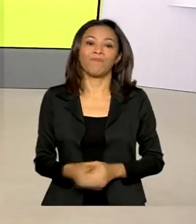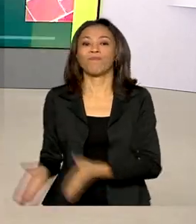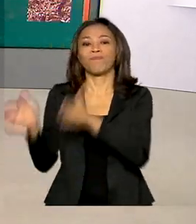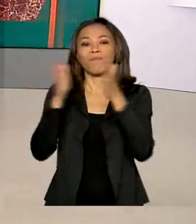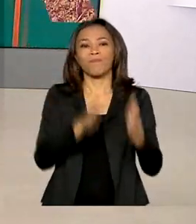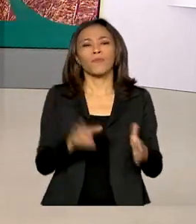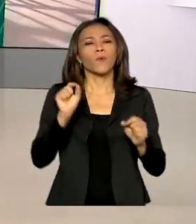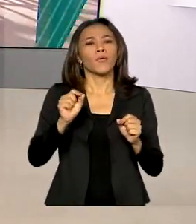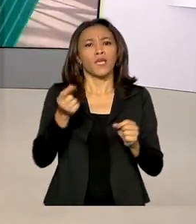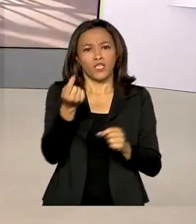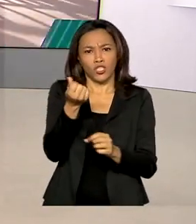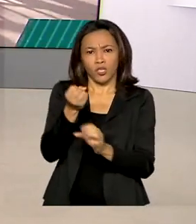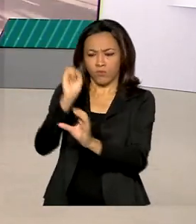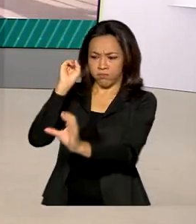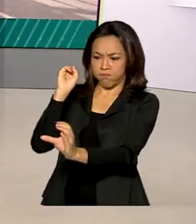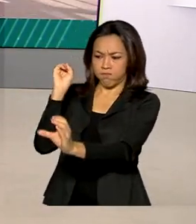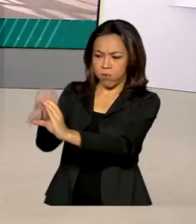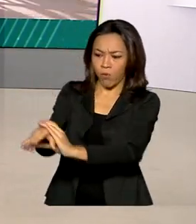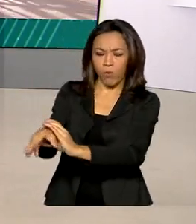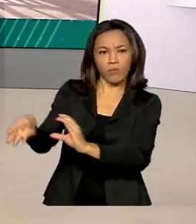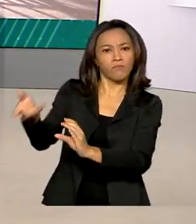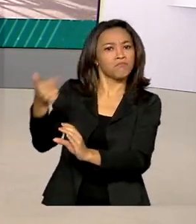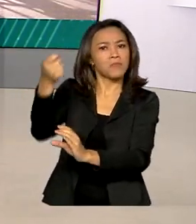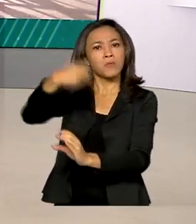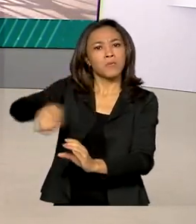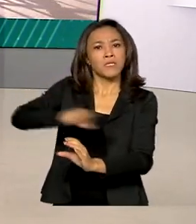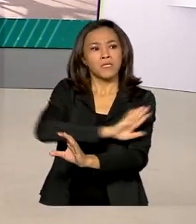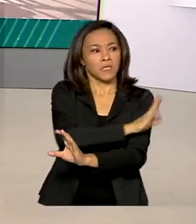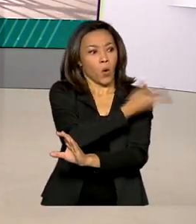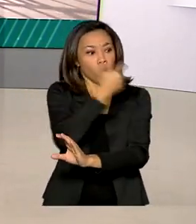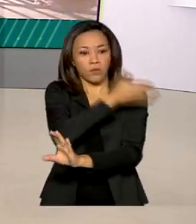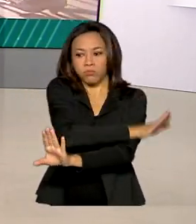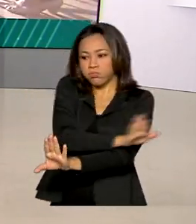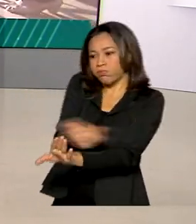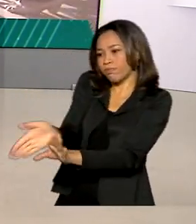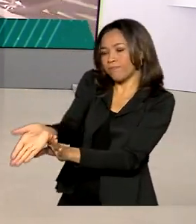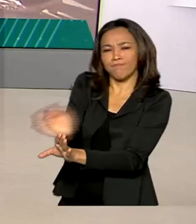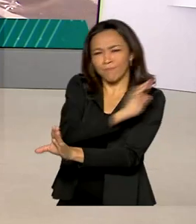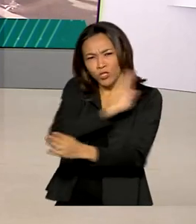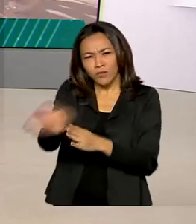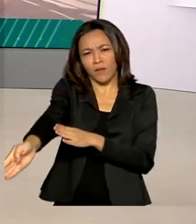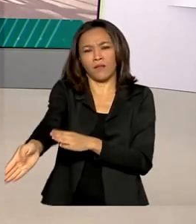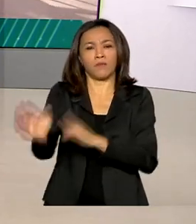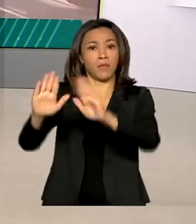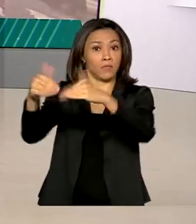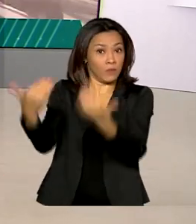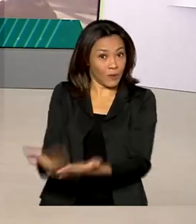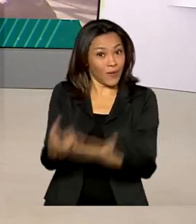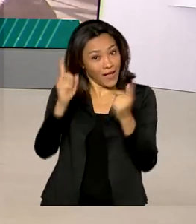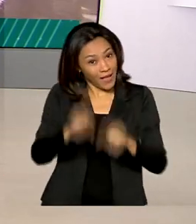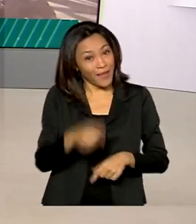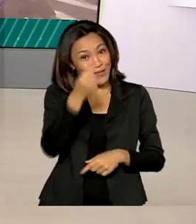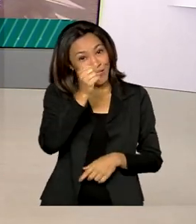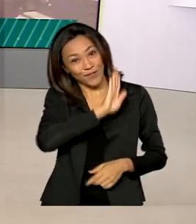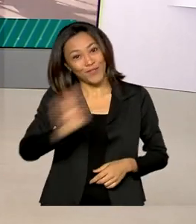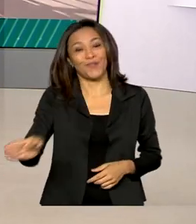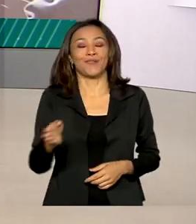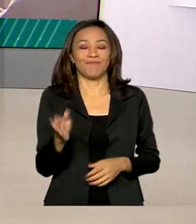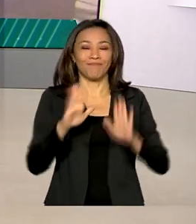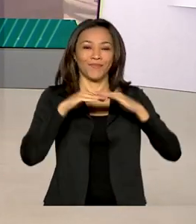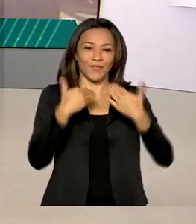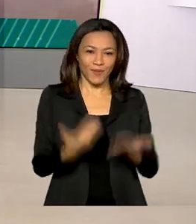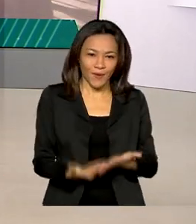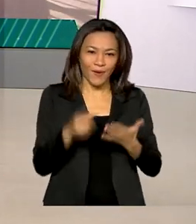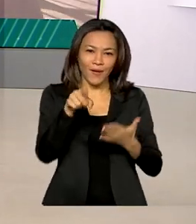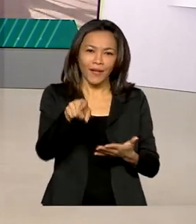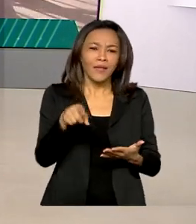Uma transferência automática de recursos sem intermediários para escolas públicas é o dinheiro direto na escola, a